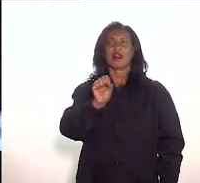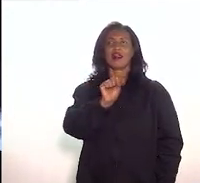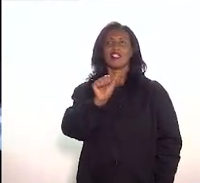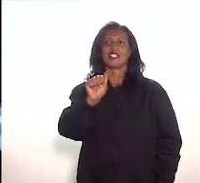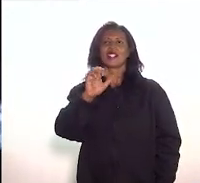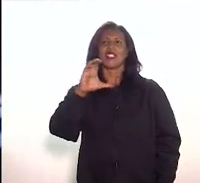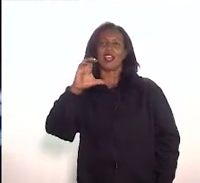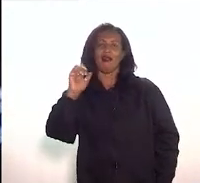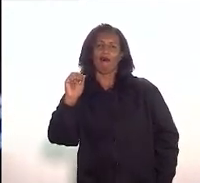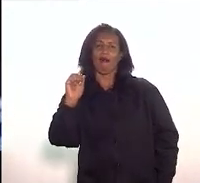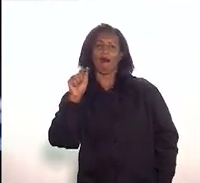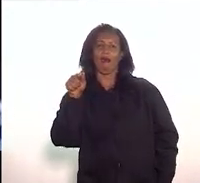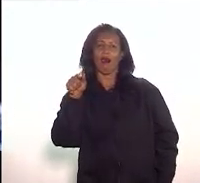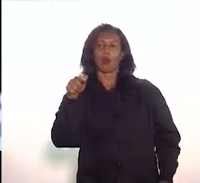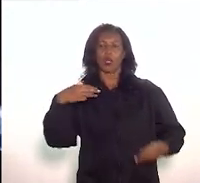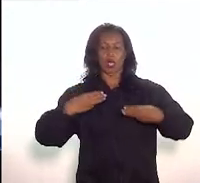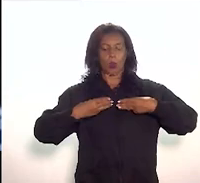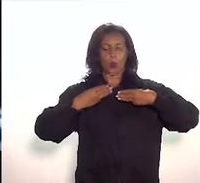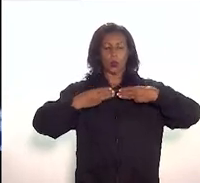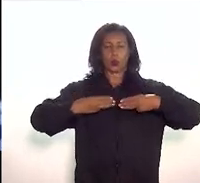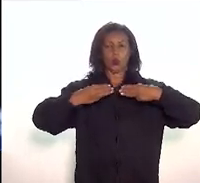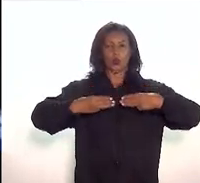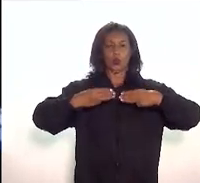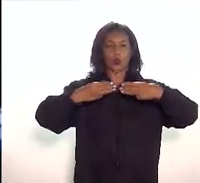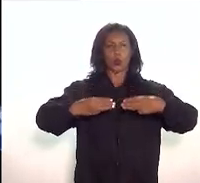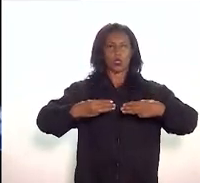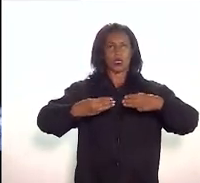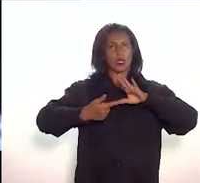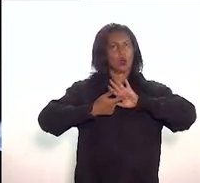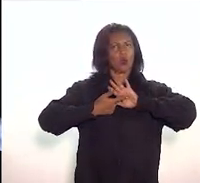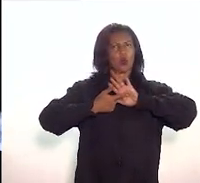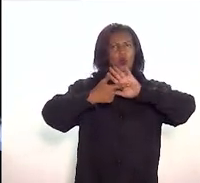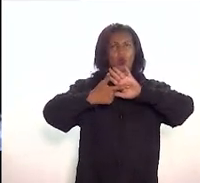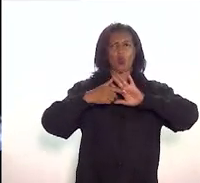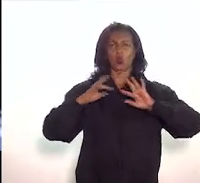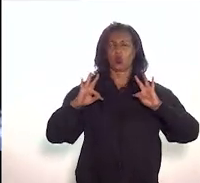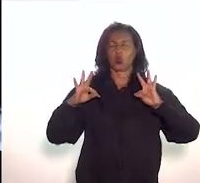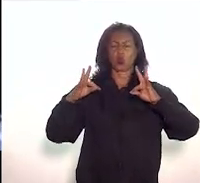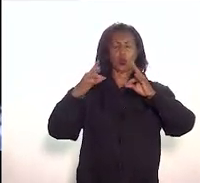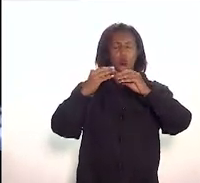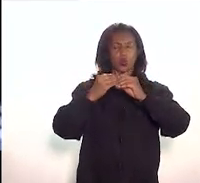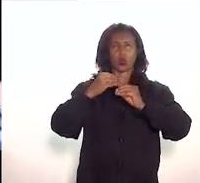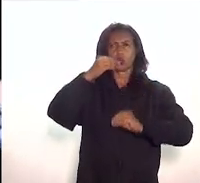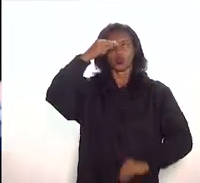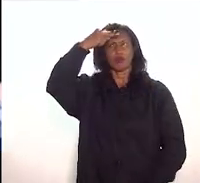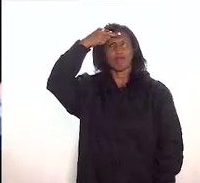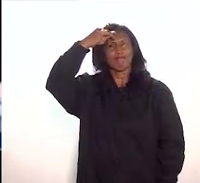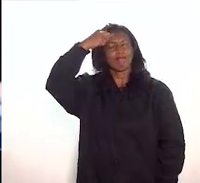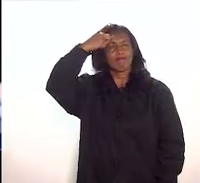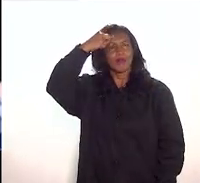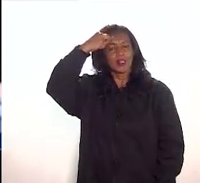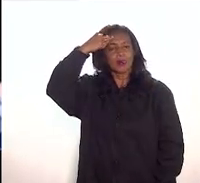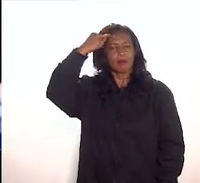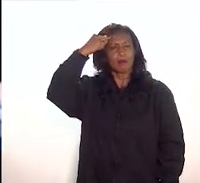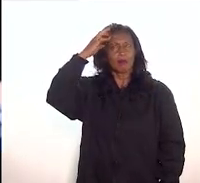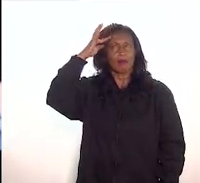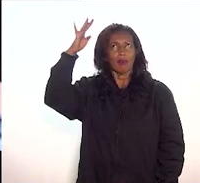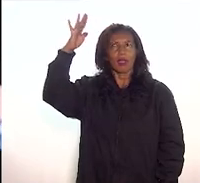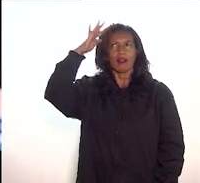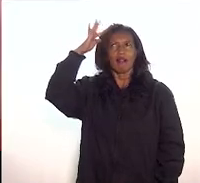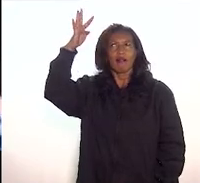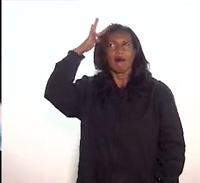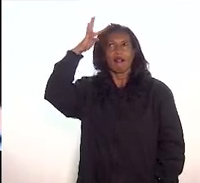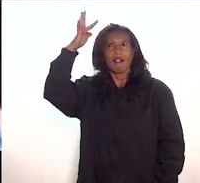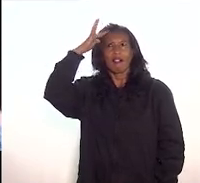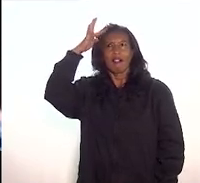Nacional. Então, eu acho que o Museu de Arquitetura Urbana ele representa uma possibilidade de se pensar, dissipou